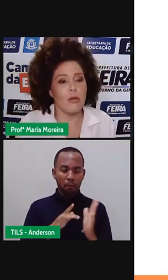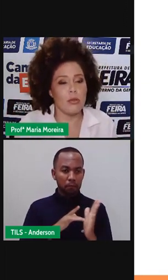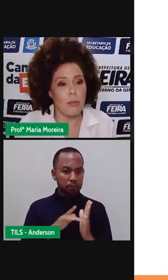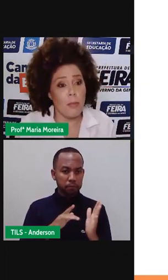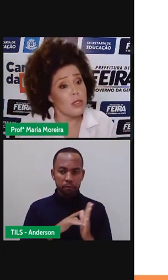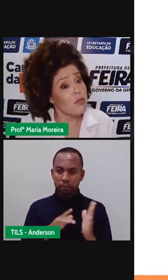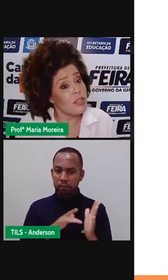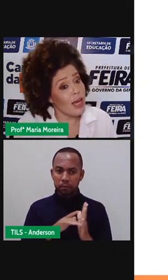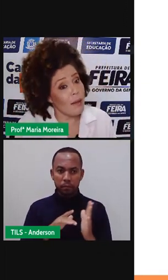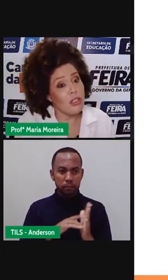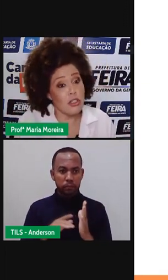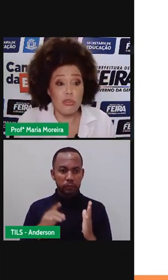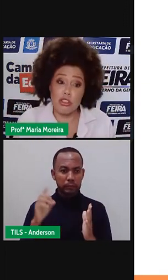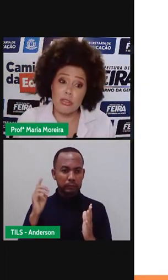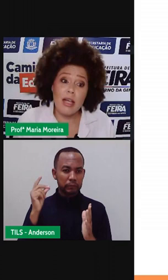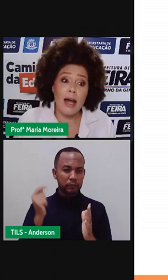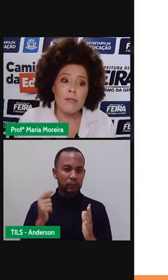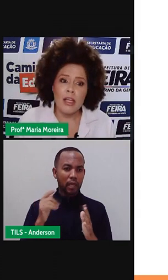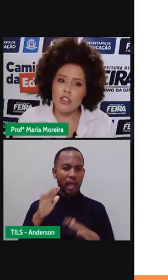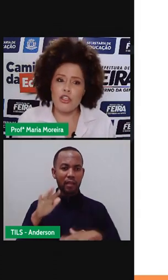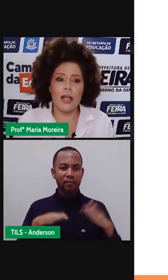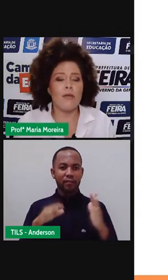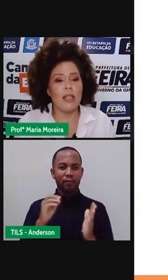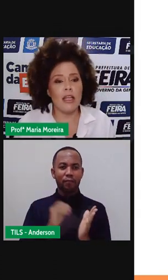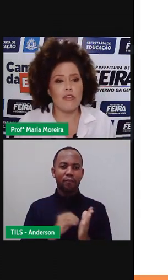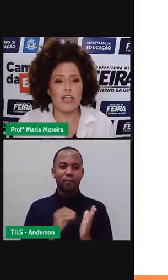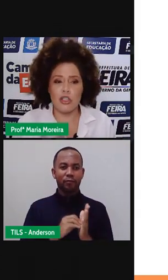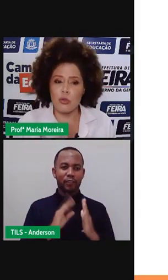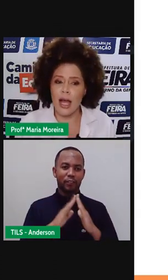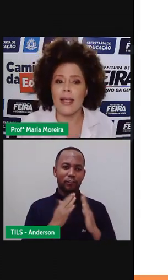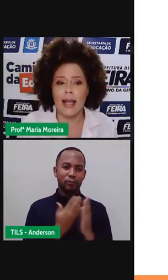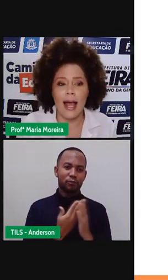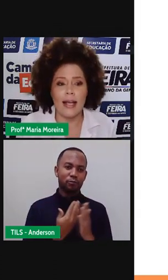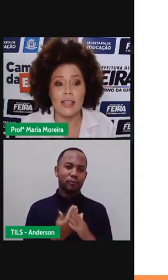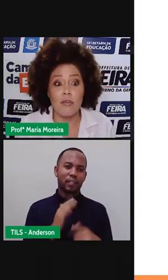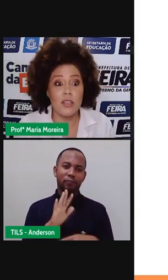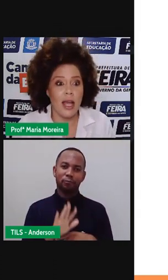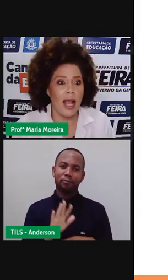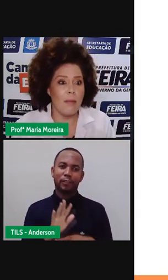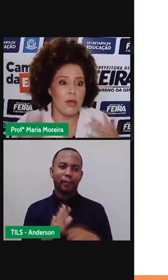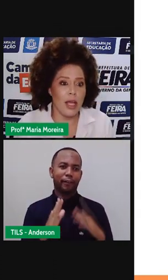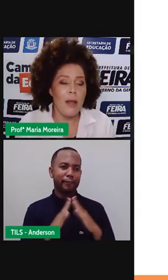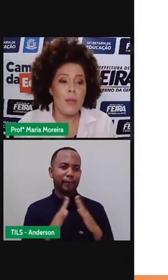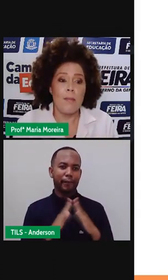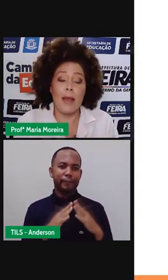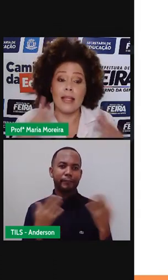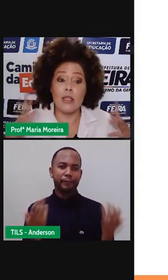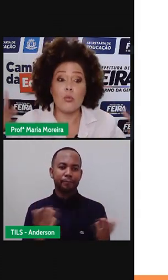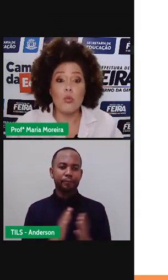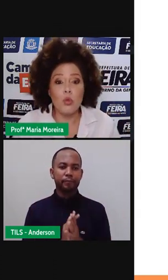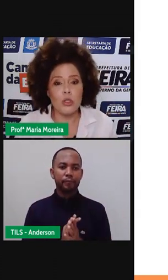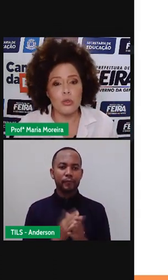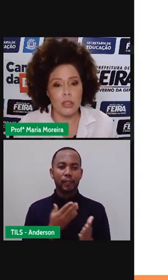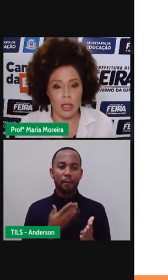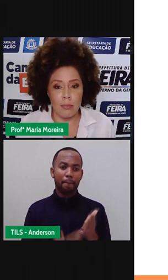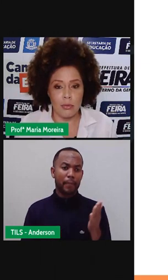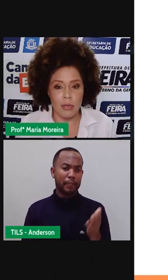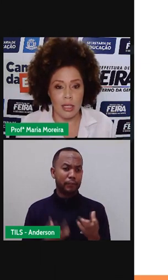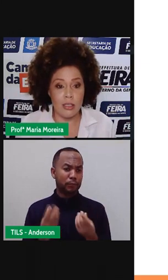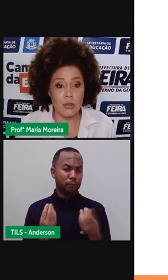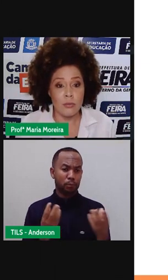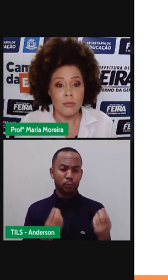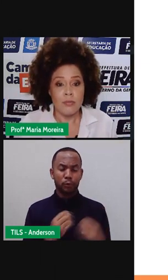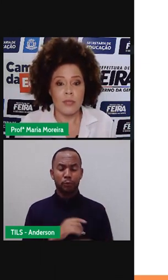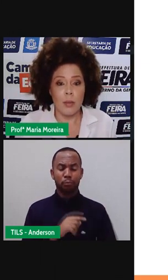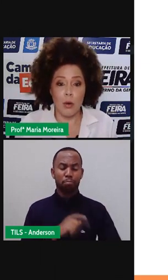percebendo que o tempo passou. você acaba deixando de estudar, de ler um livro, de ajudar em casa. E você acaba o quê? Perdendo muito tempo,